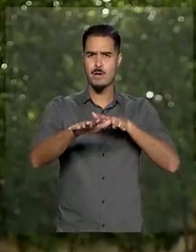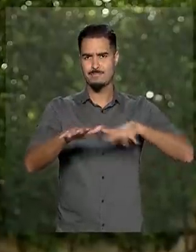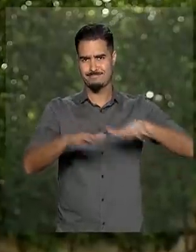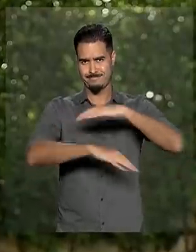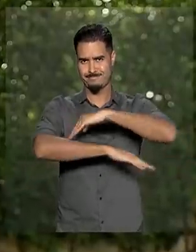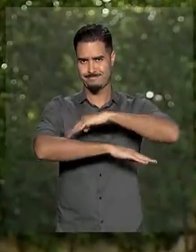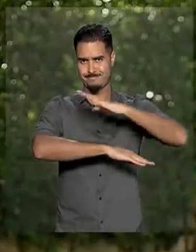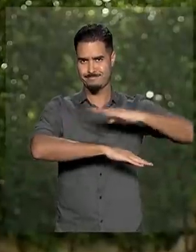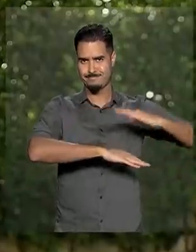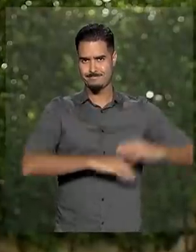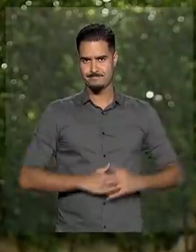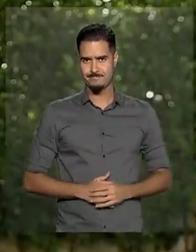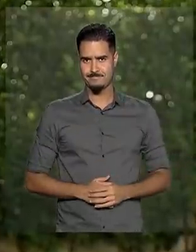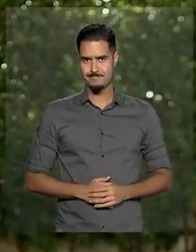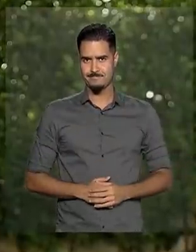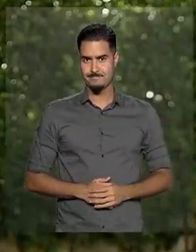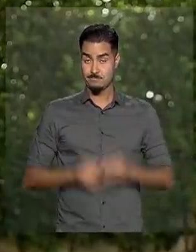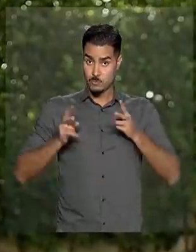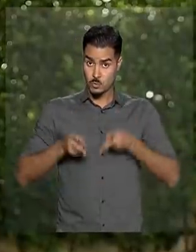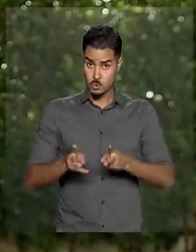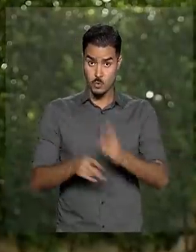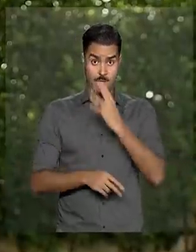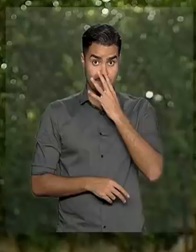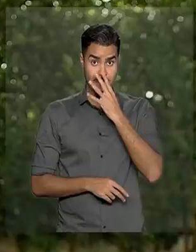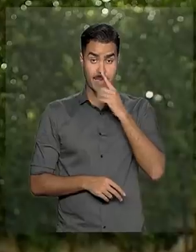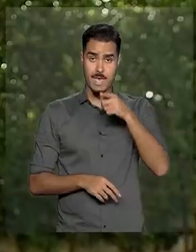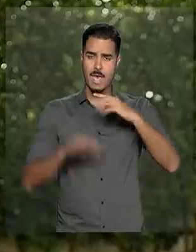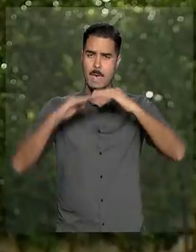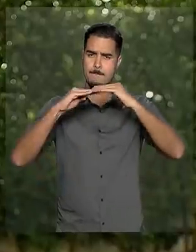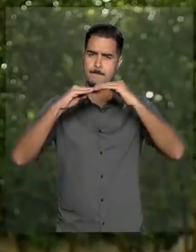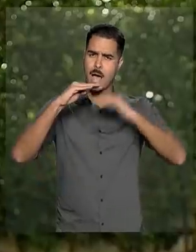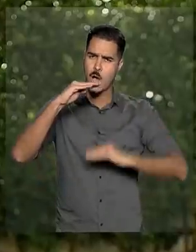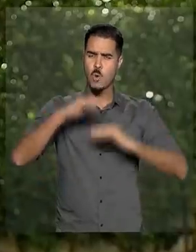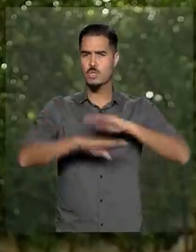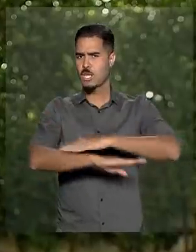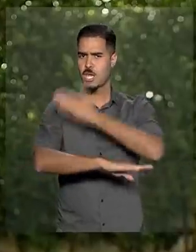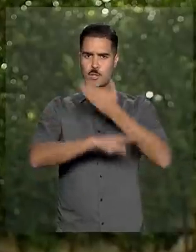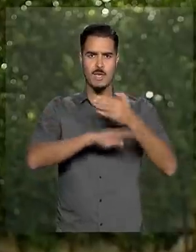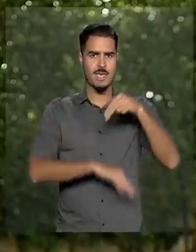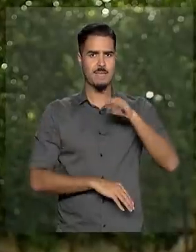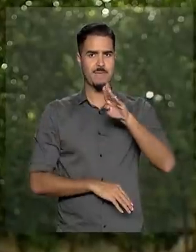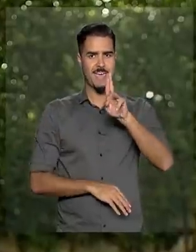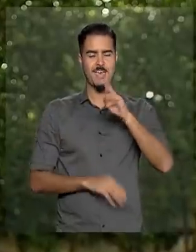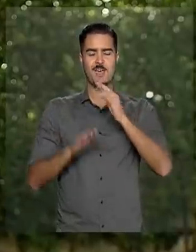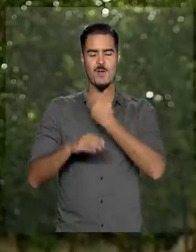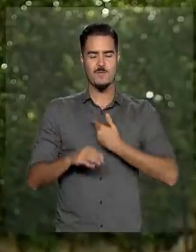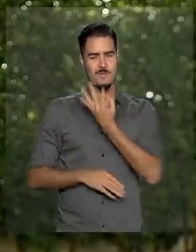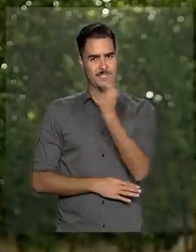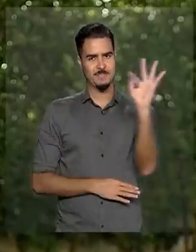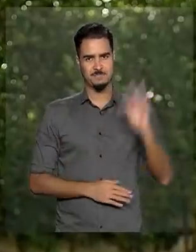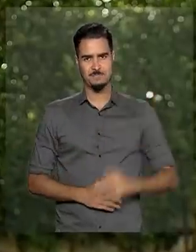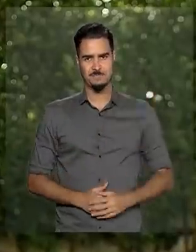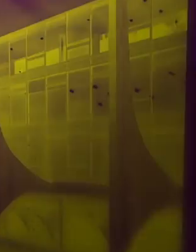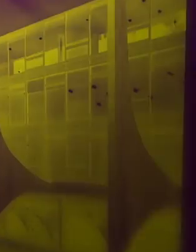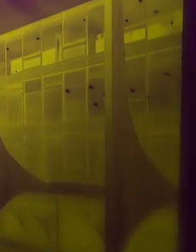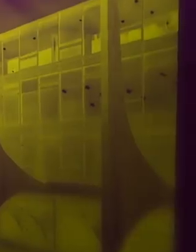Brumadinho. Continue agora a acompanhar a programação da NBR, a TV do Governo Federal.